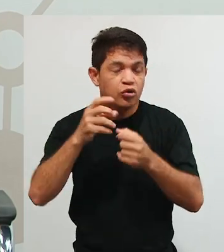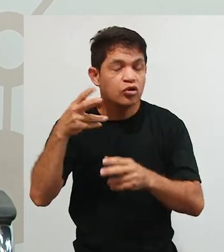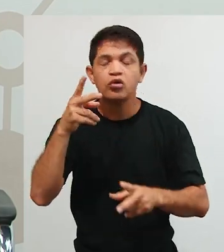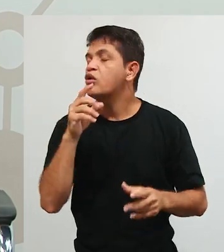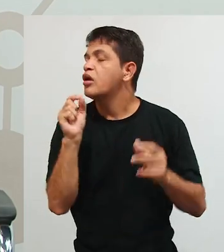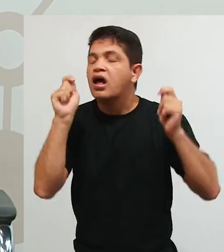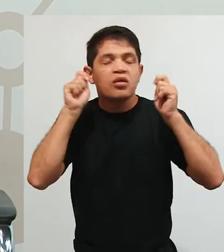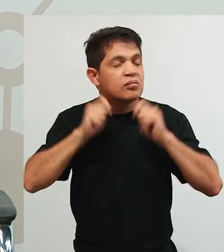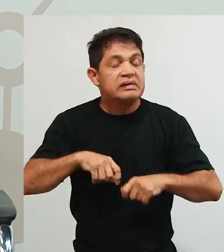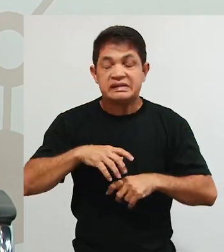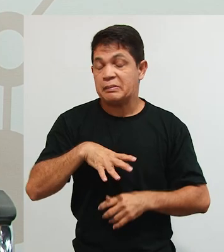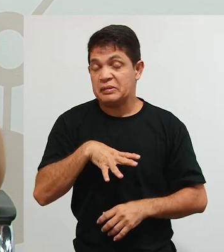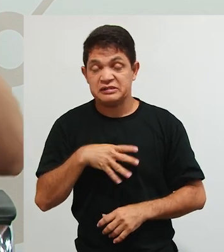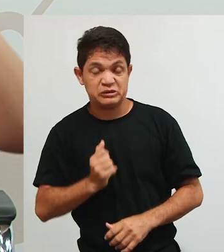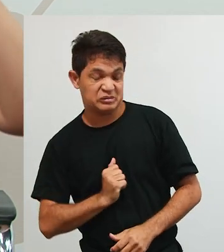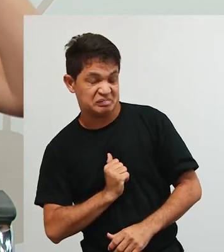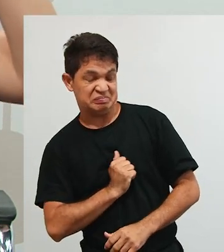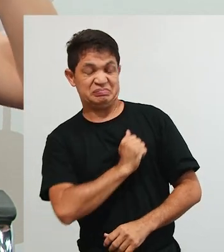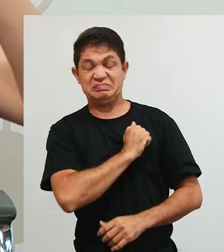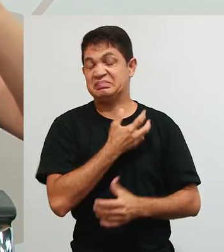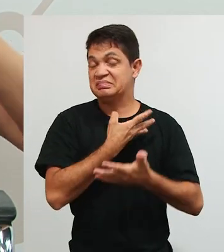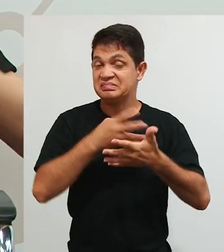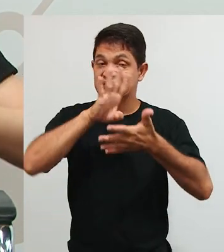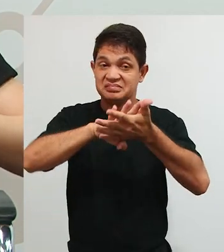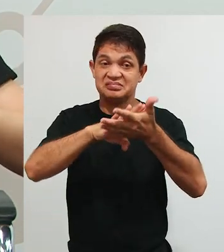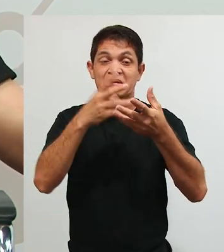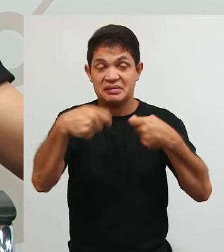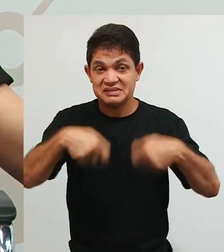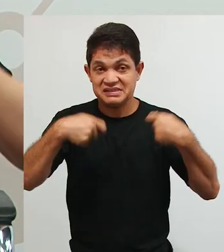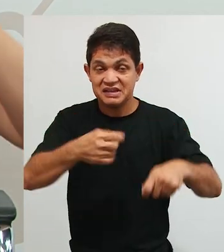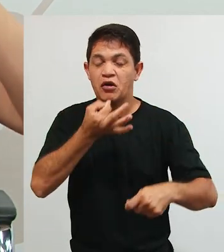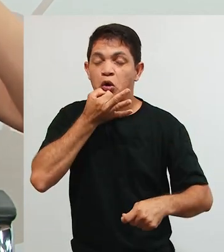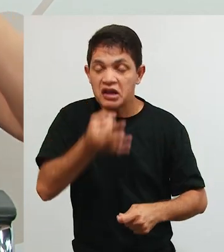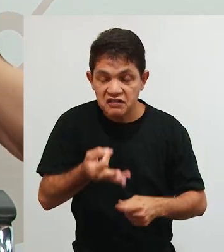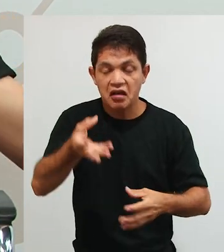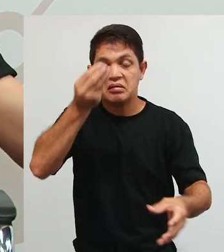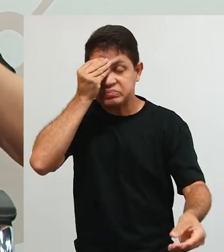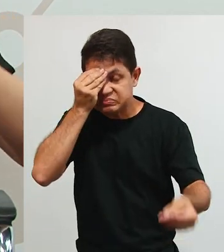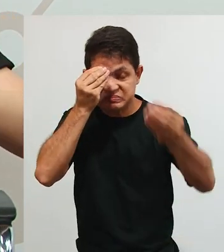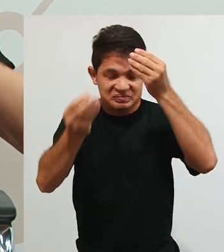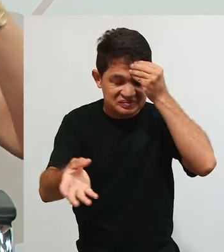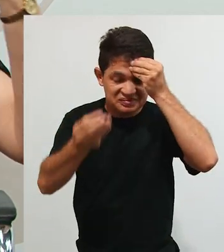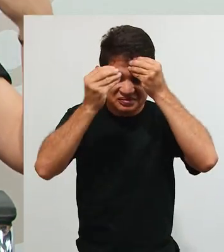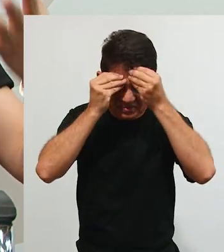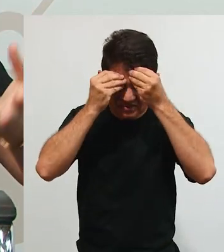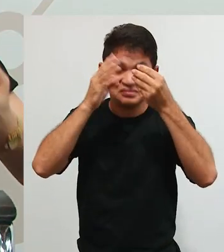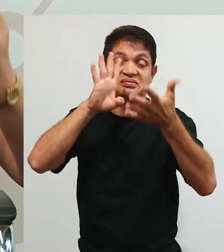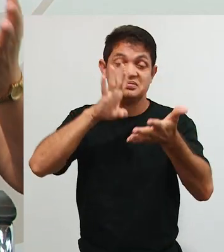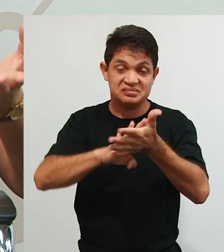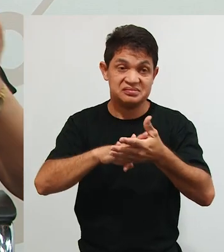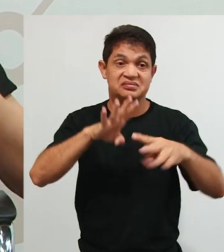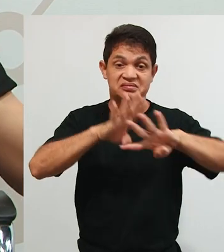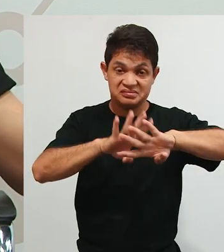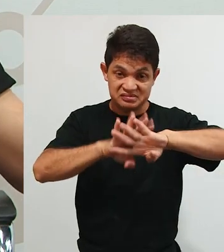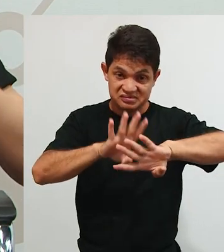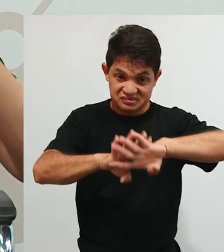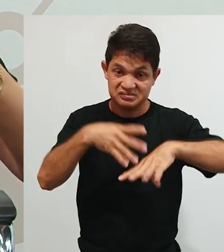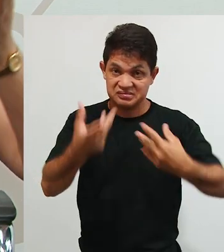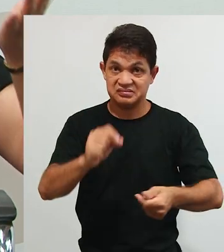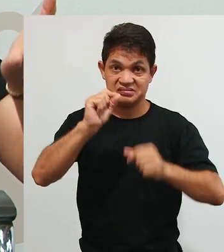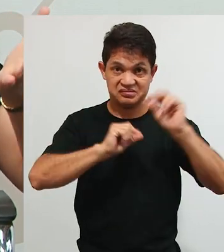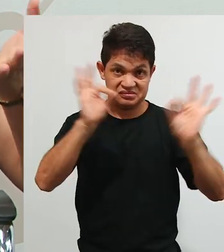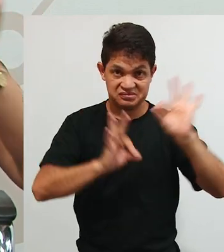um pavor, sabe? Então, a gente tinha que decorar. Tínhamos que decorar porque naquele dia você é